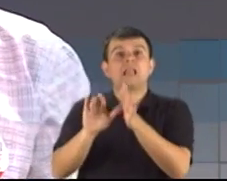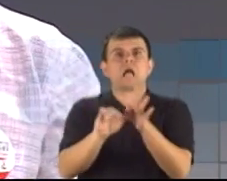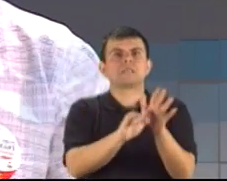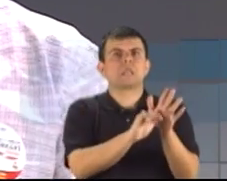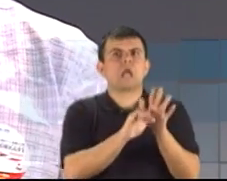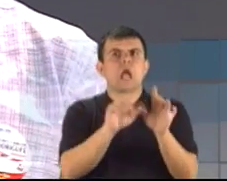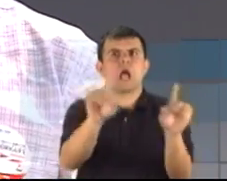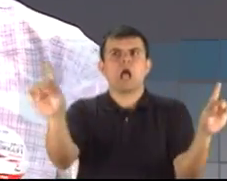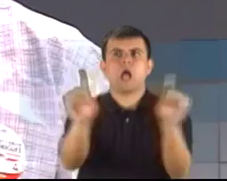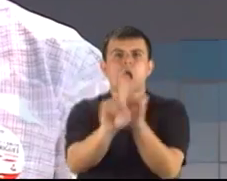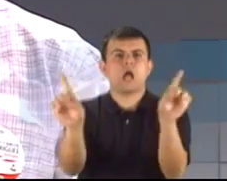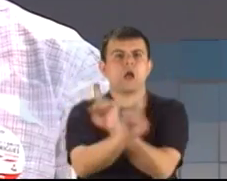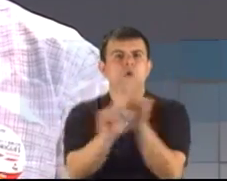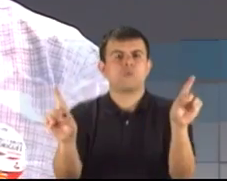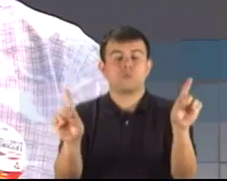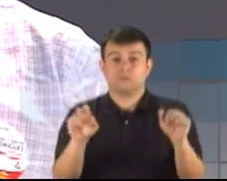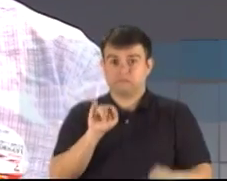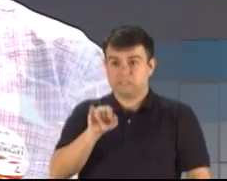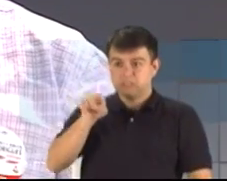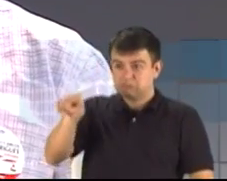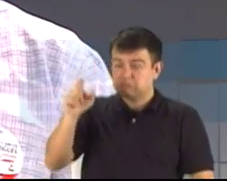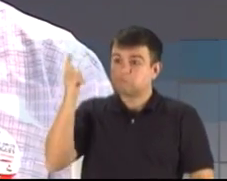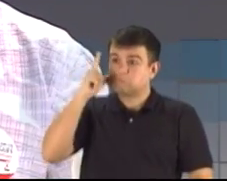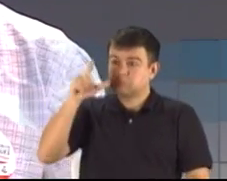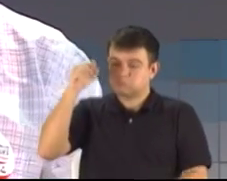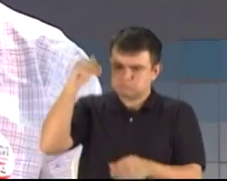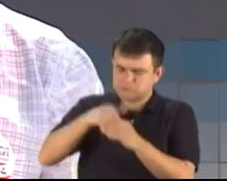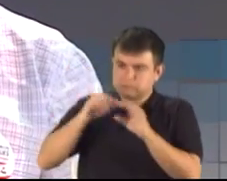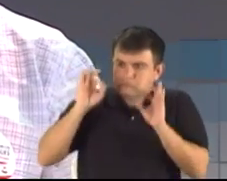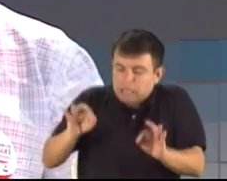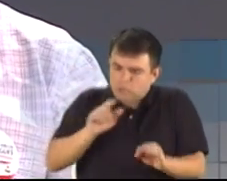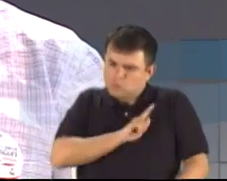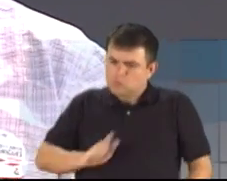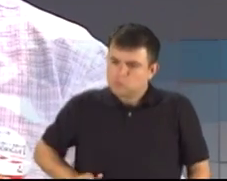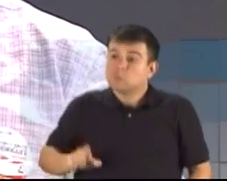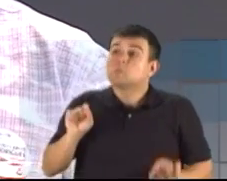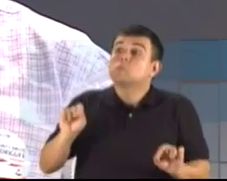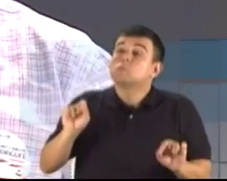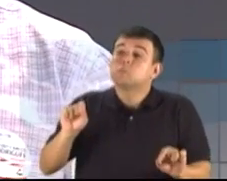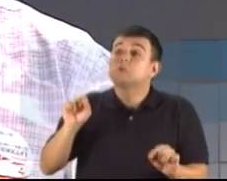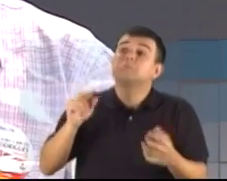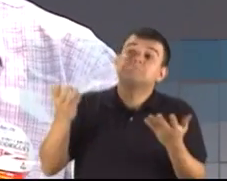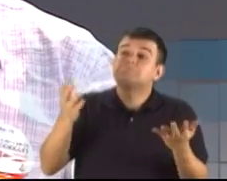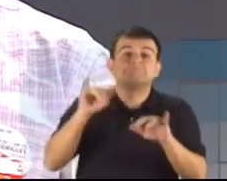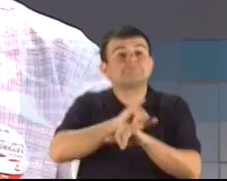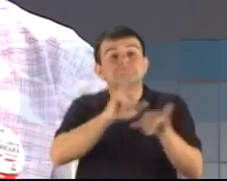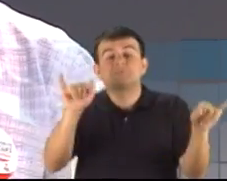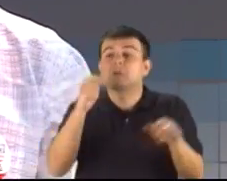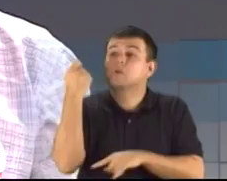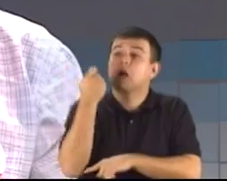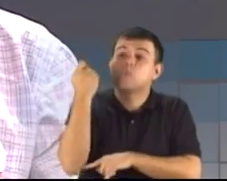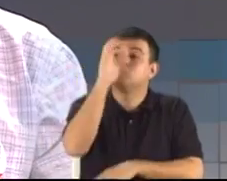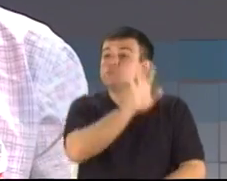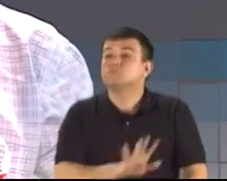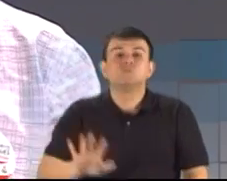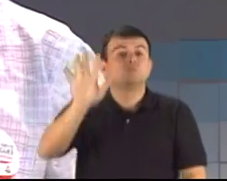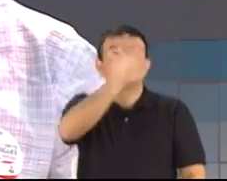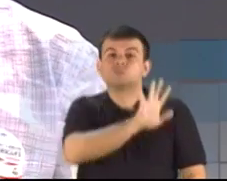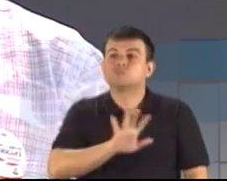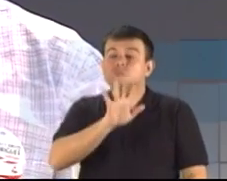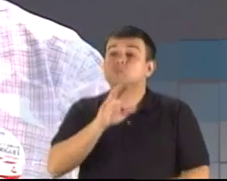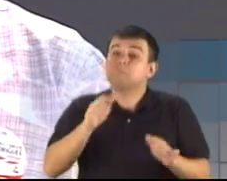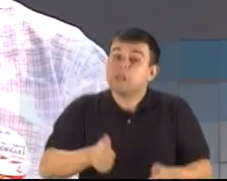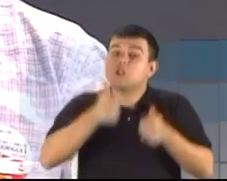Caso o senhor eleito for, o que você tem a dizer para o nosso povo gaúcho que está nos assistindo? Qual a situação, o pode